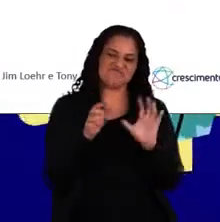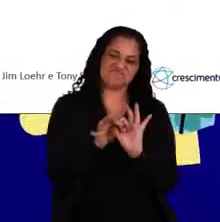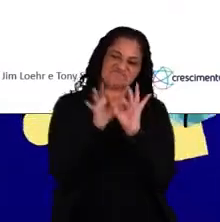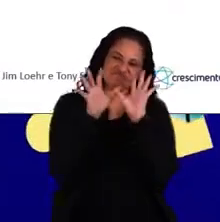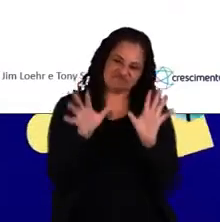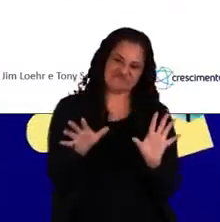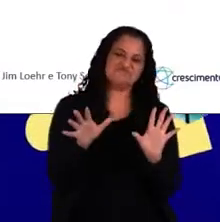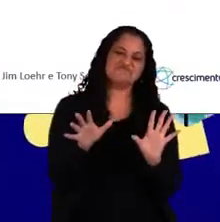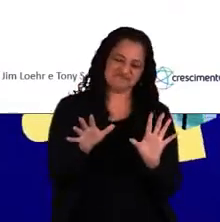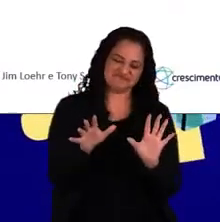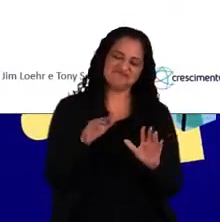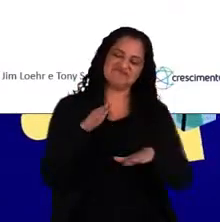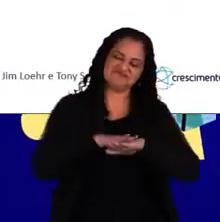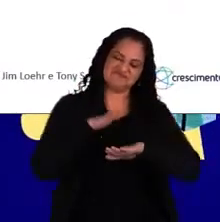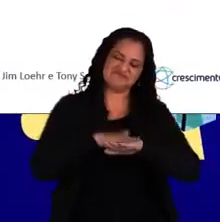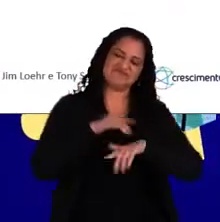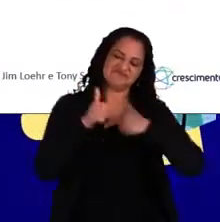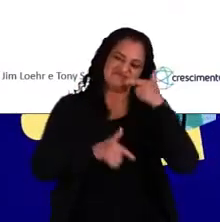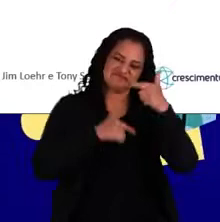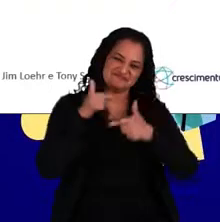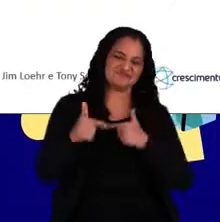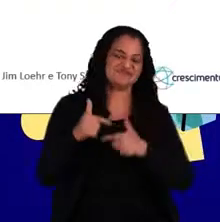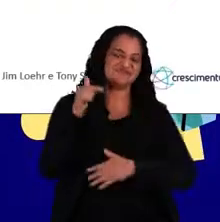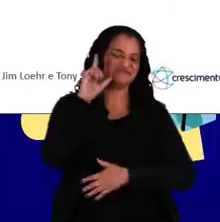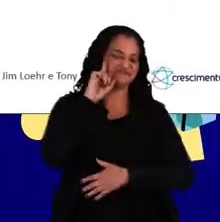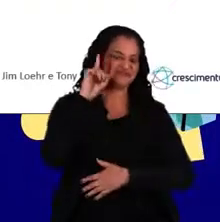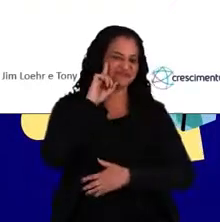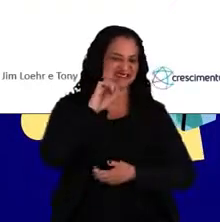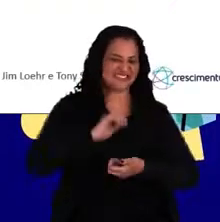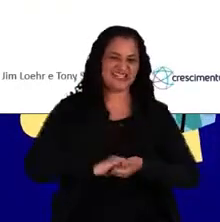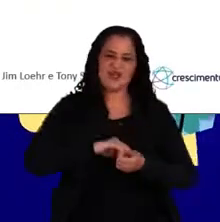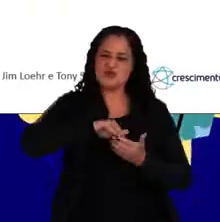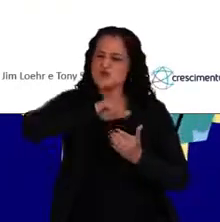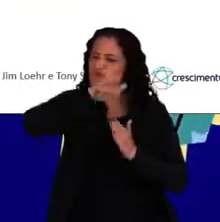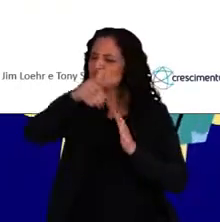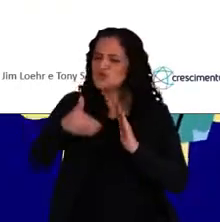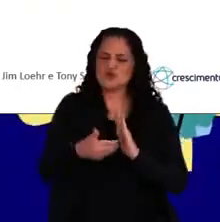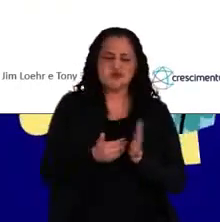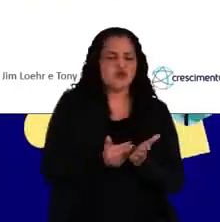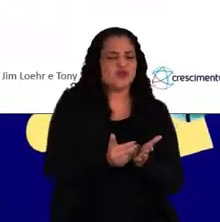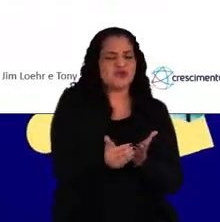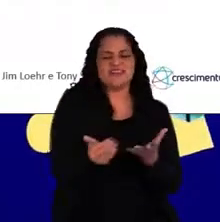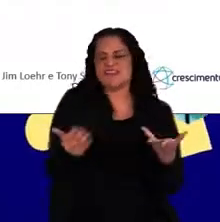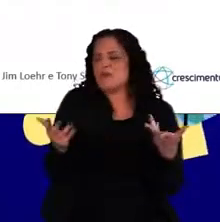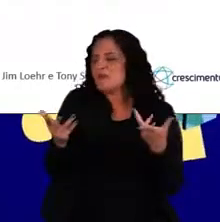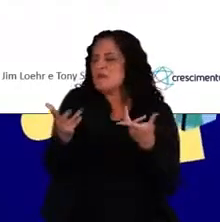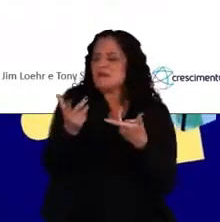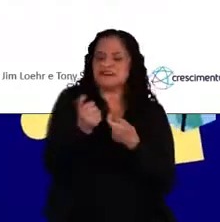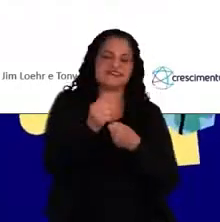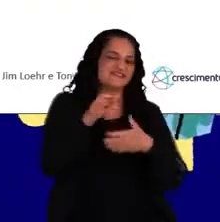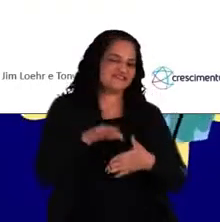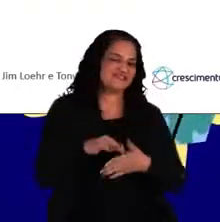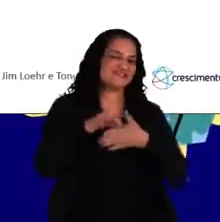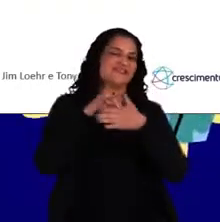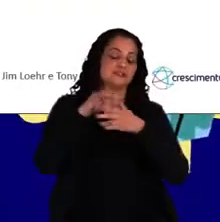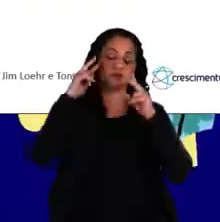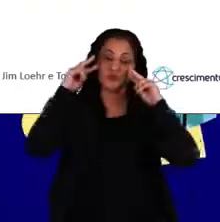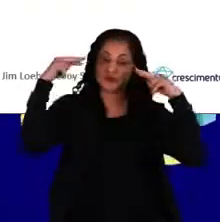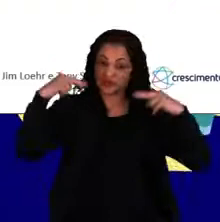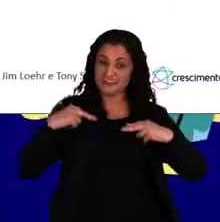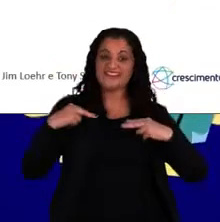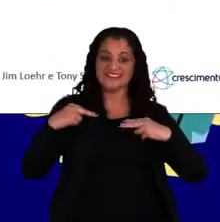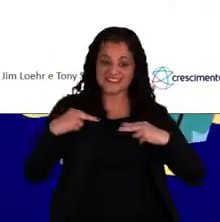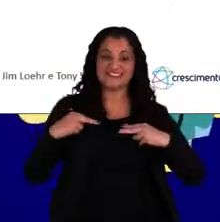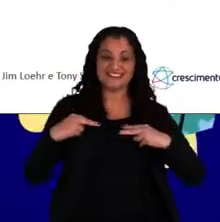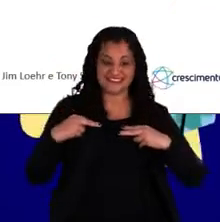disposição para realizar as minhas tarefas diárias. Então tudo começa com essa habilidade da liderança de